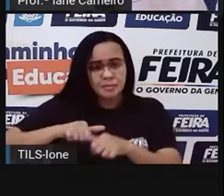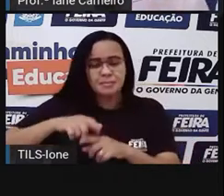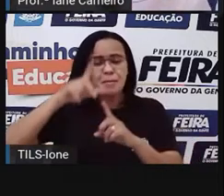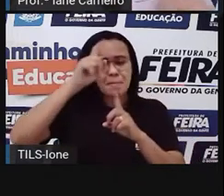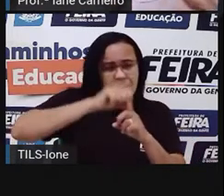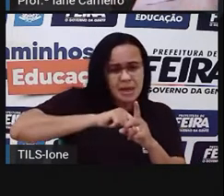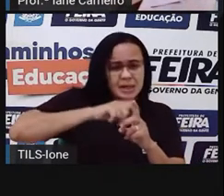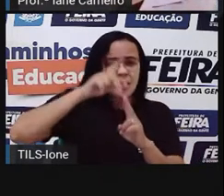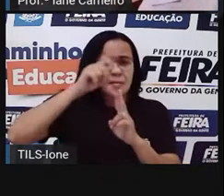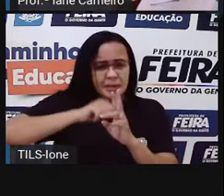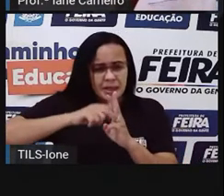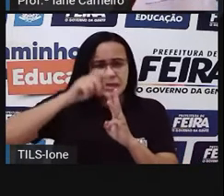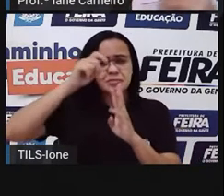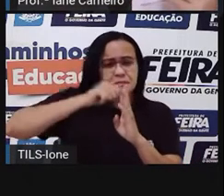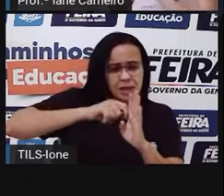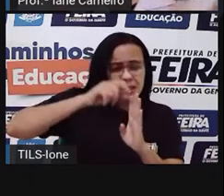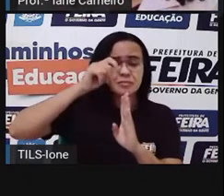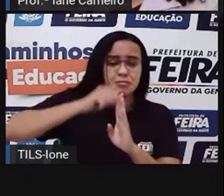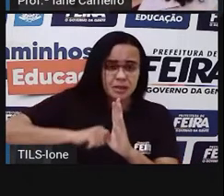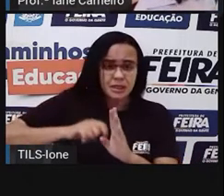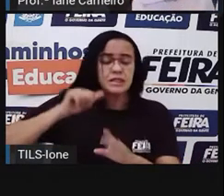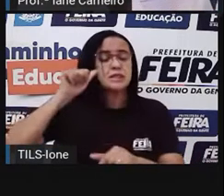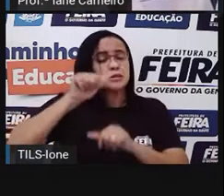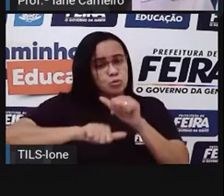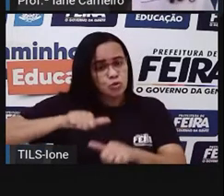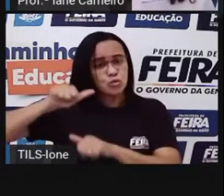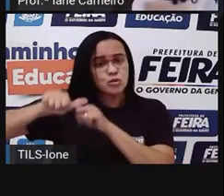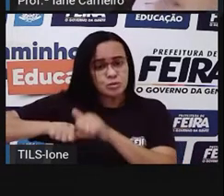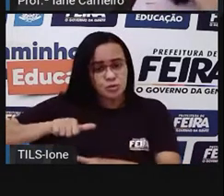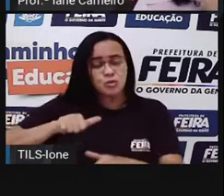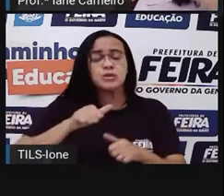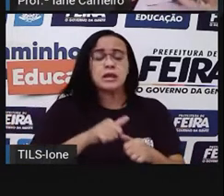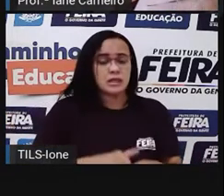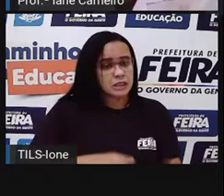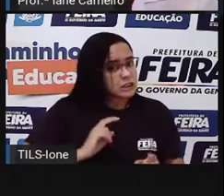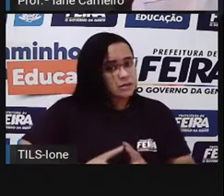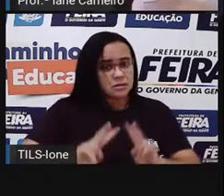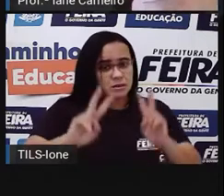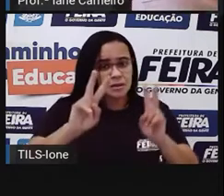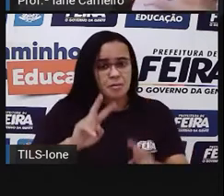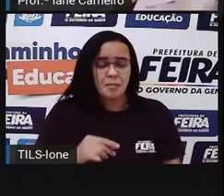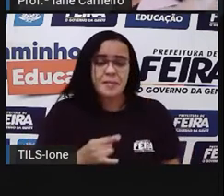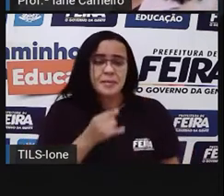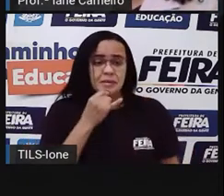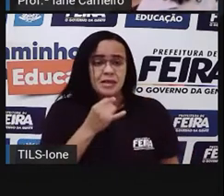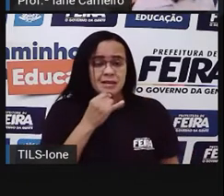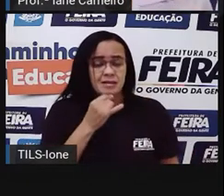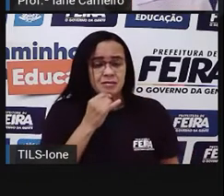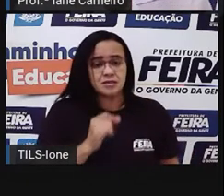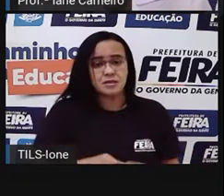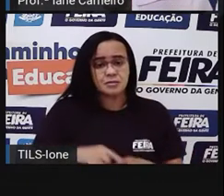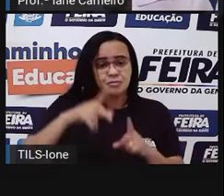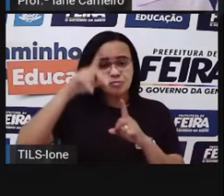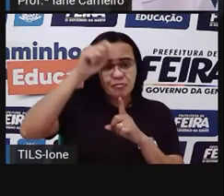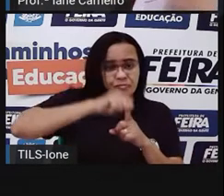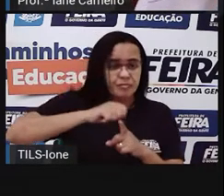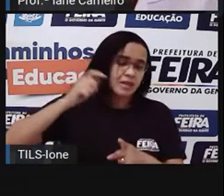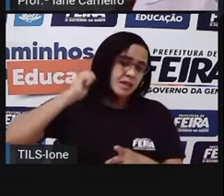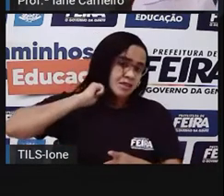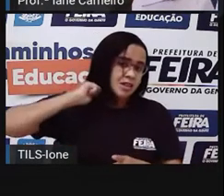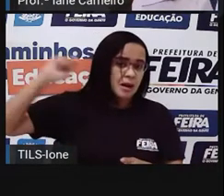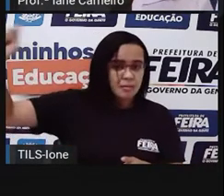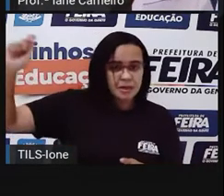por exemplo, na Páscoa, né? Que tem mais chocolate aí vendendo, então eles colocam mais chocolates, né? Na oferta,